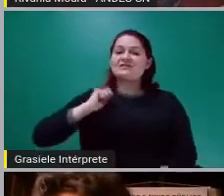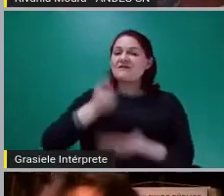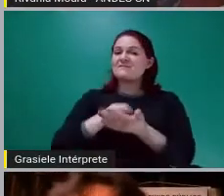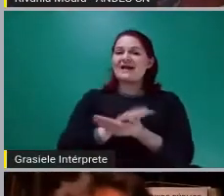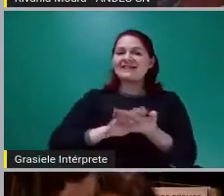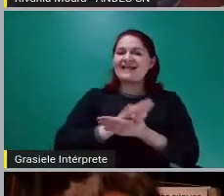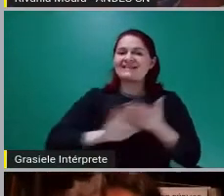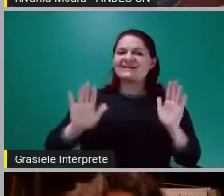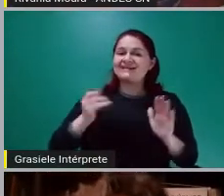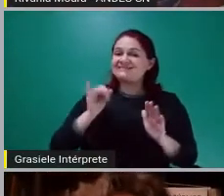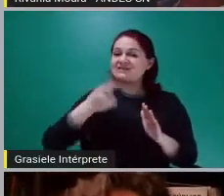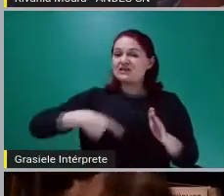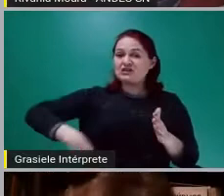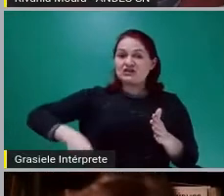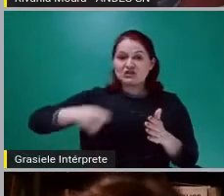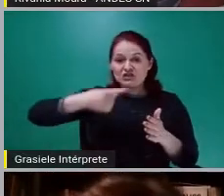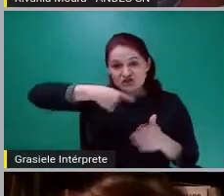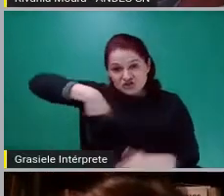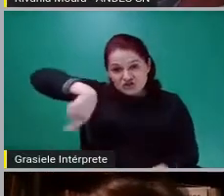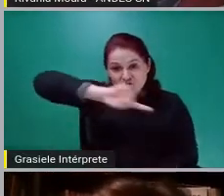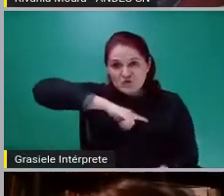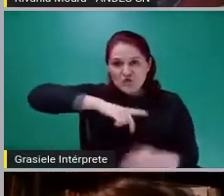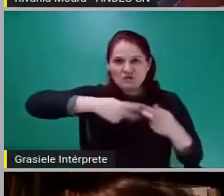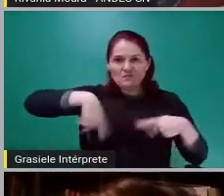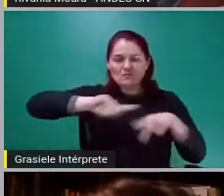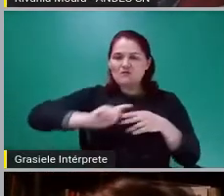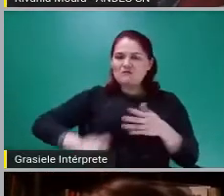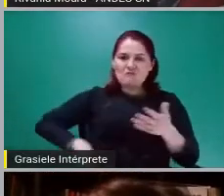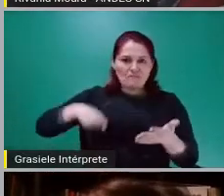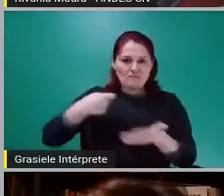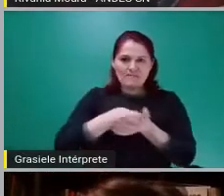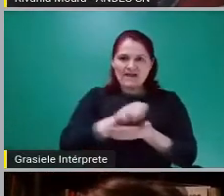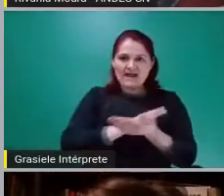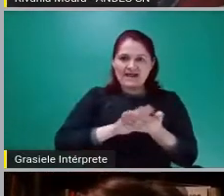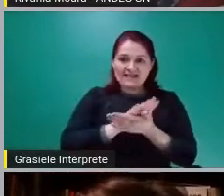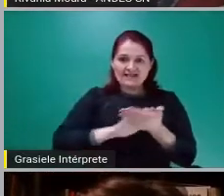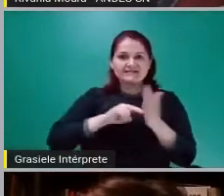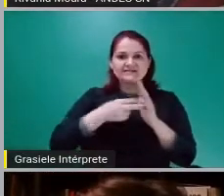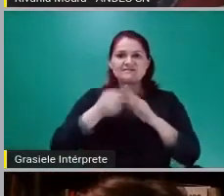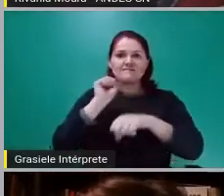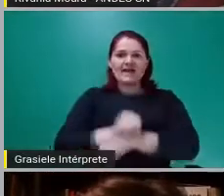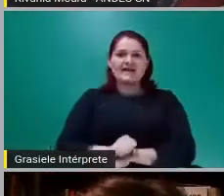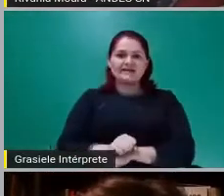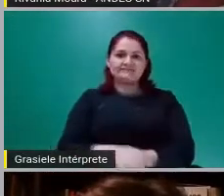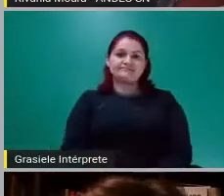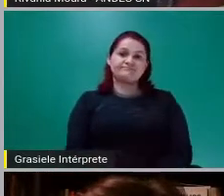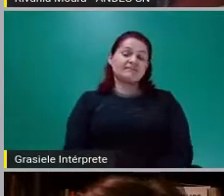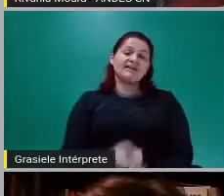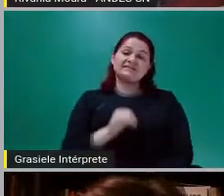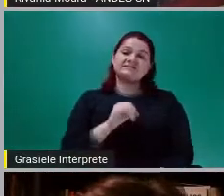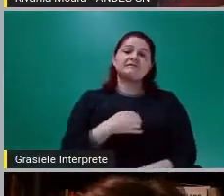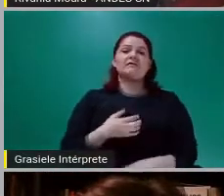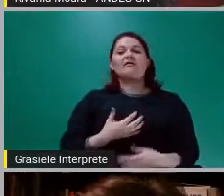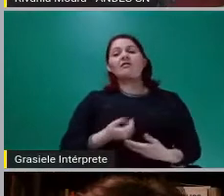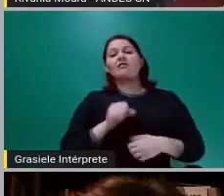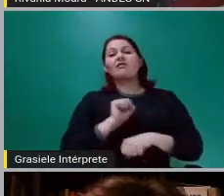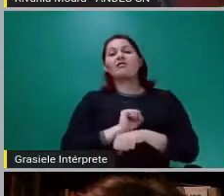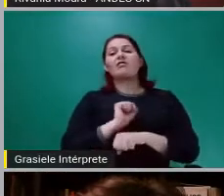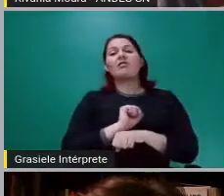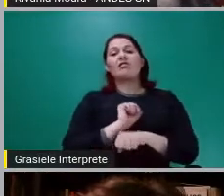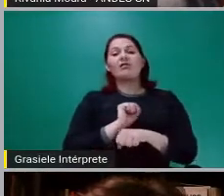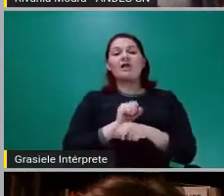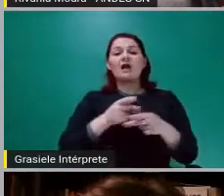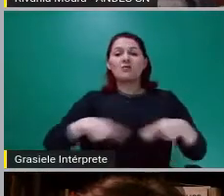Aí para. Porque se não fizer, não para. Para quando o povo reage.